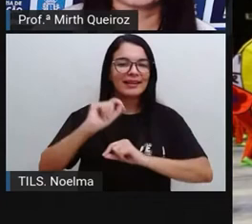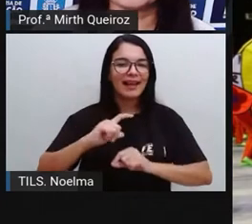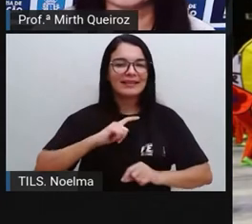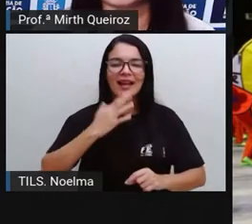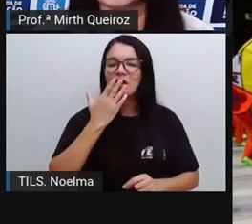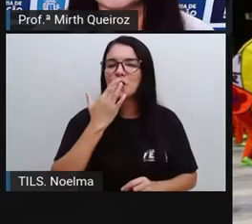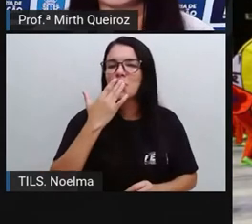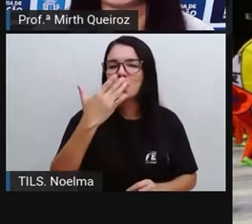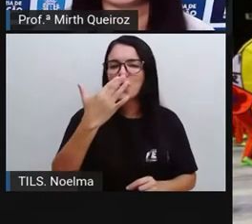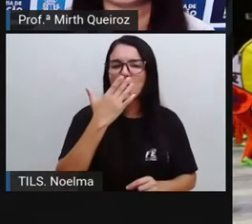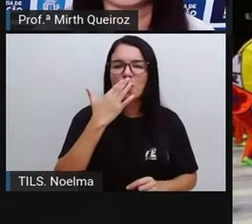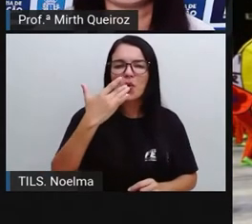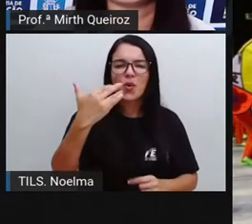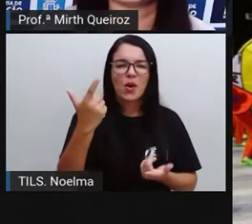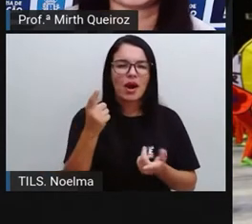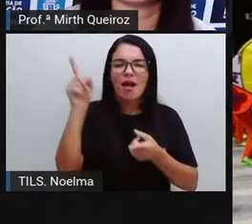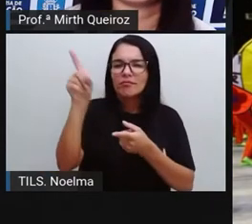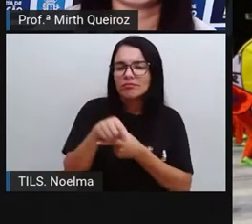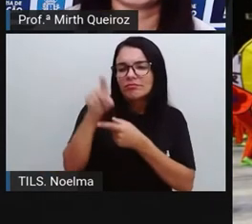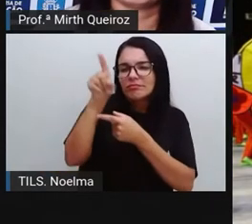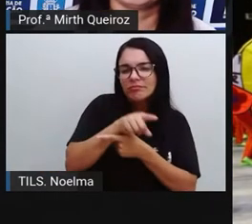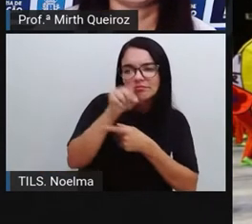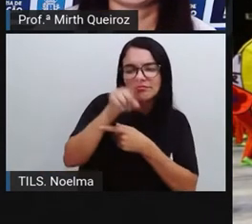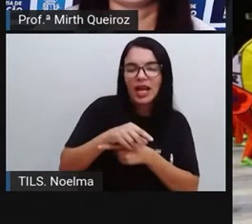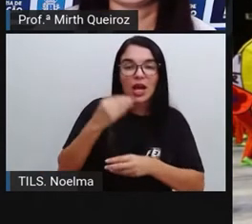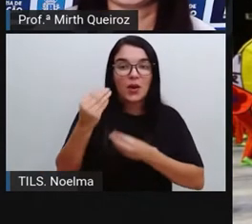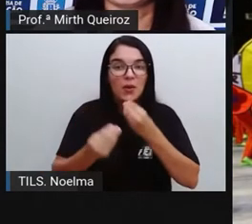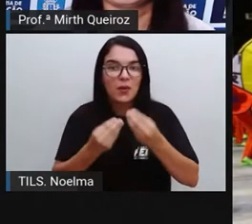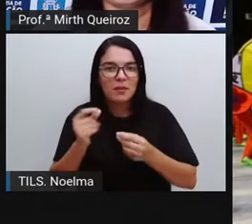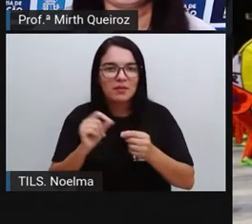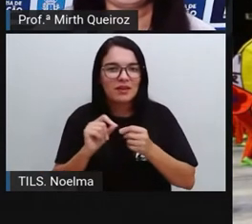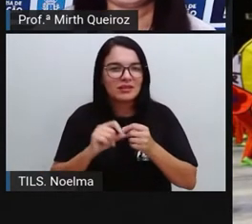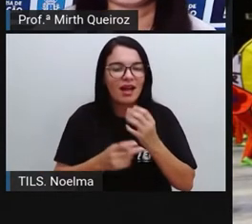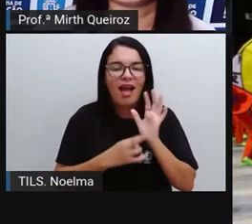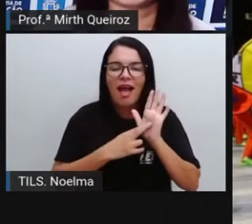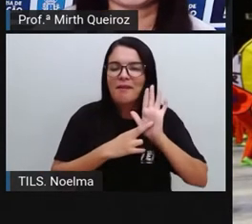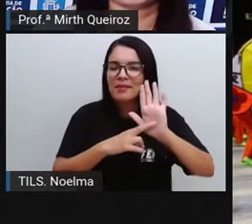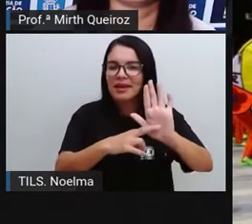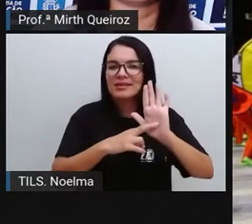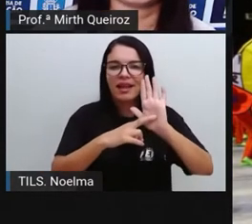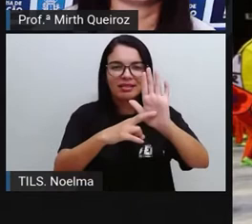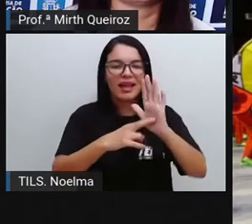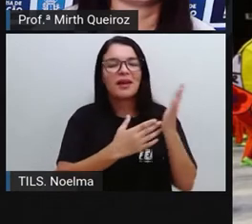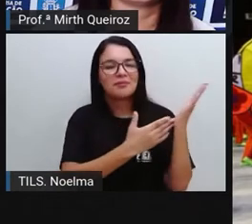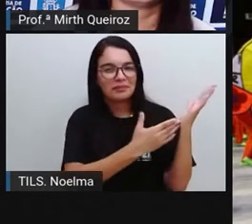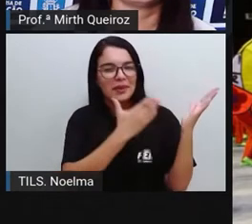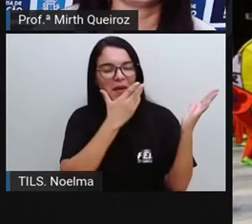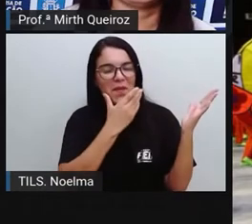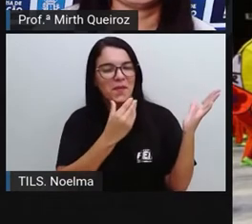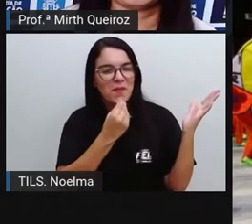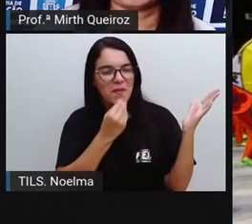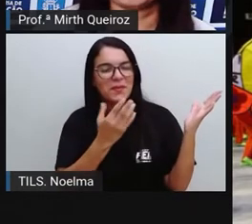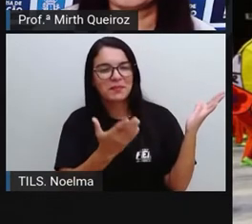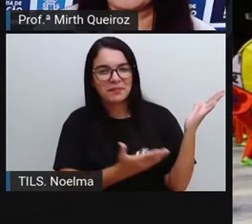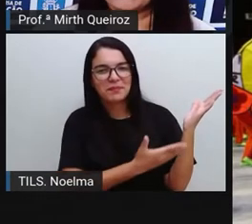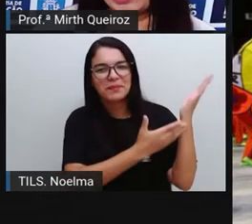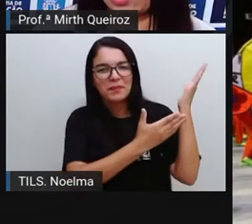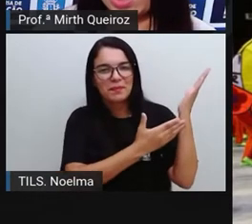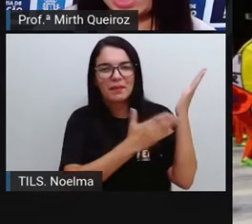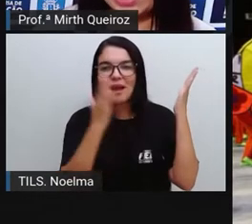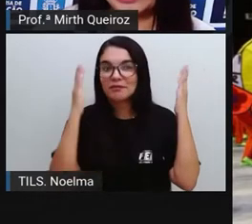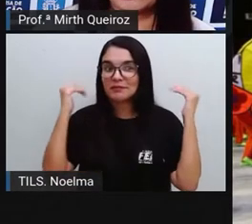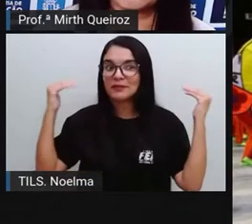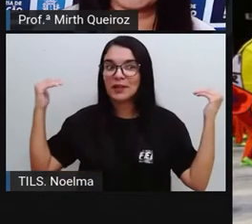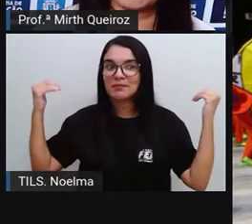os traços que ele utiliza na obra de arte dele para poder homenagear esse artista que é tão